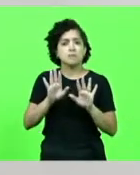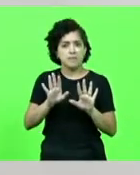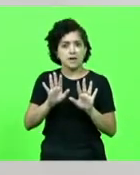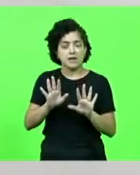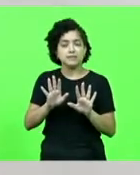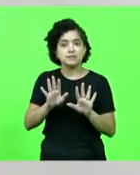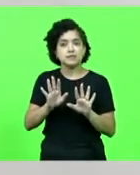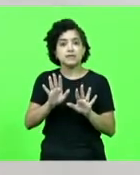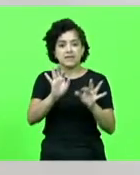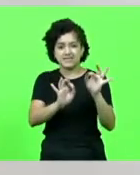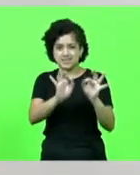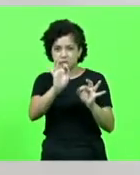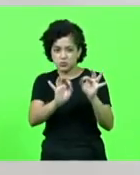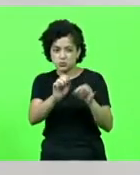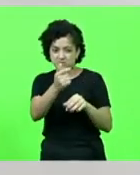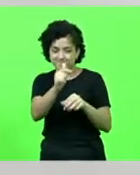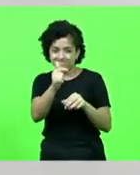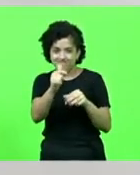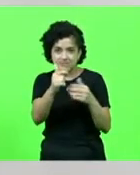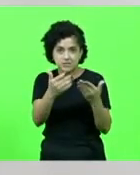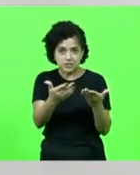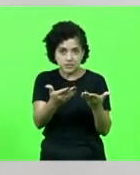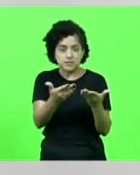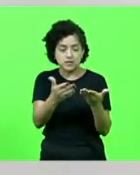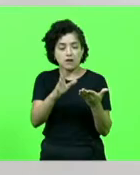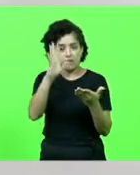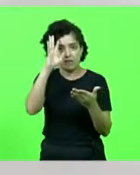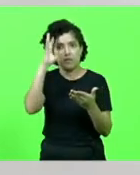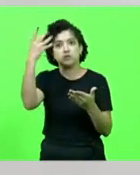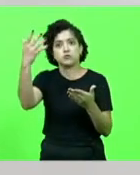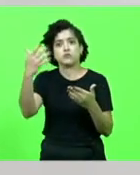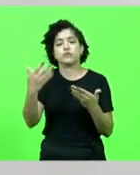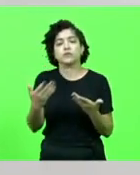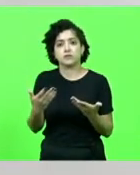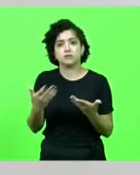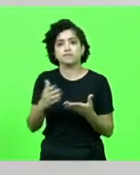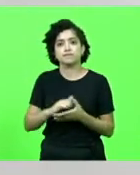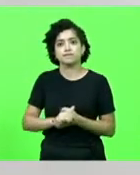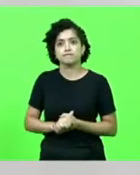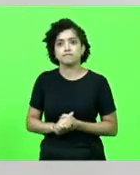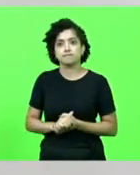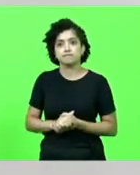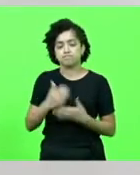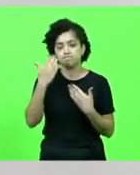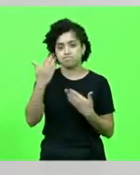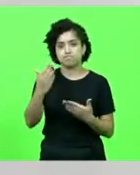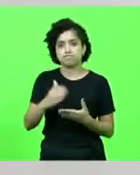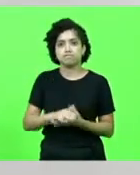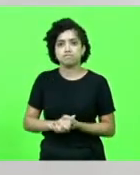injustiça, essa injustiça, ela seja resolvida o mais logo possível. Obrigado, presidente.